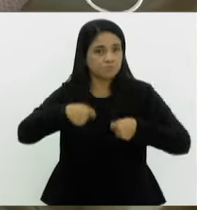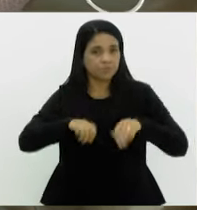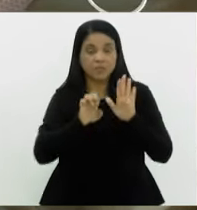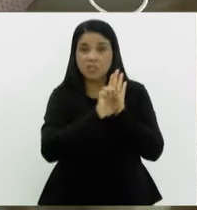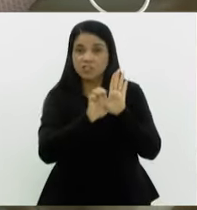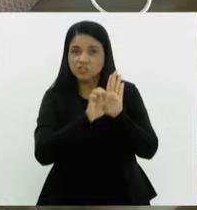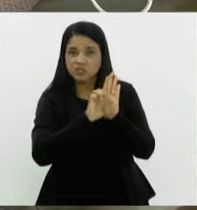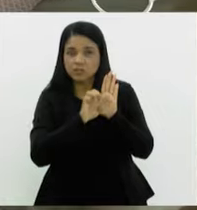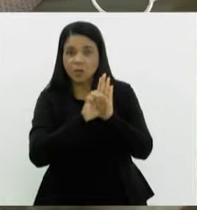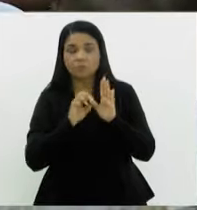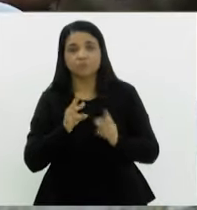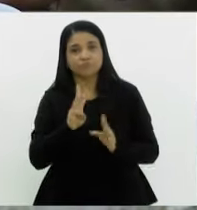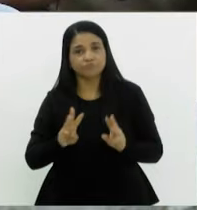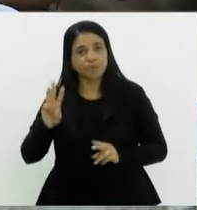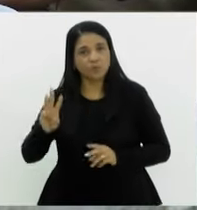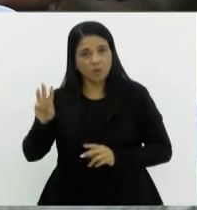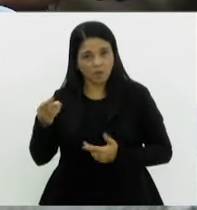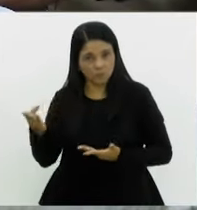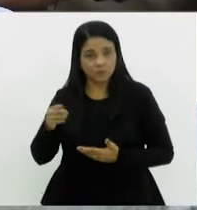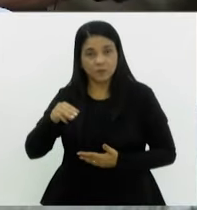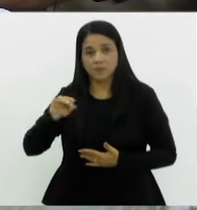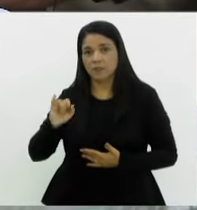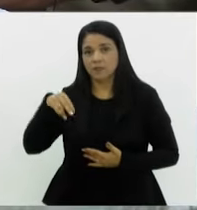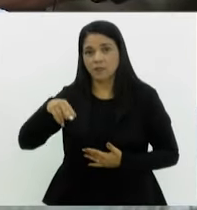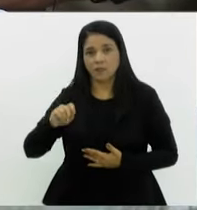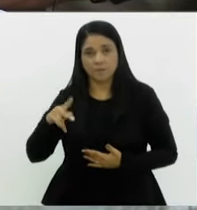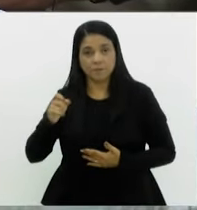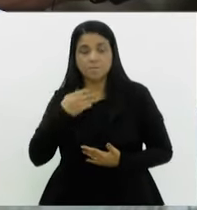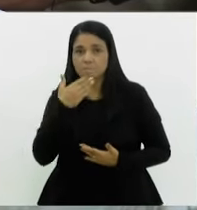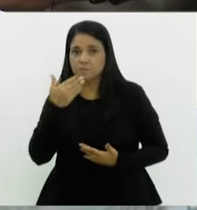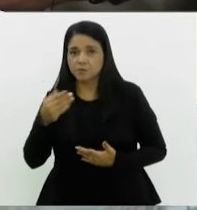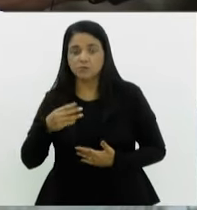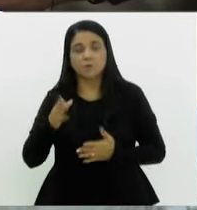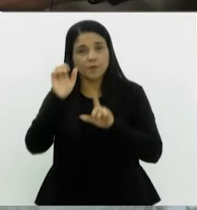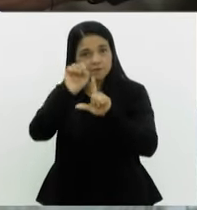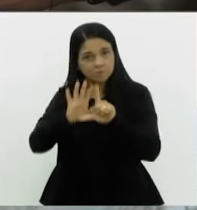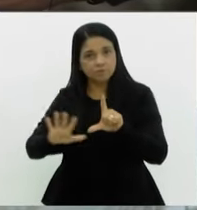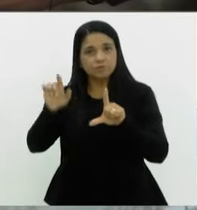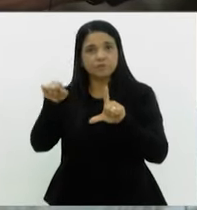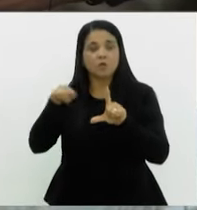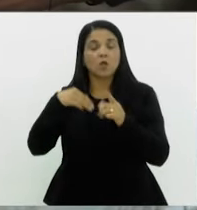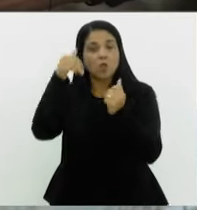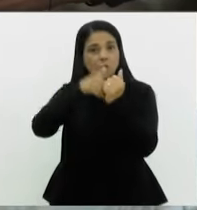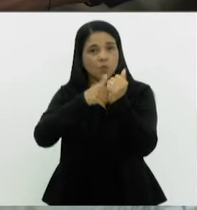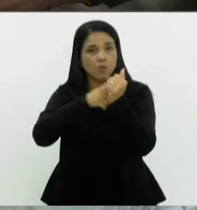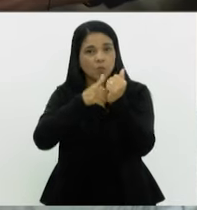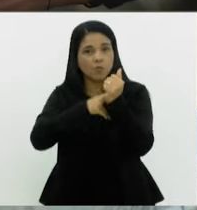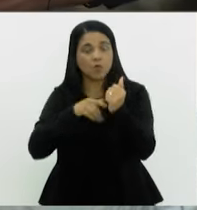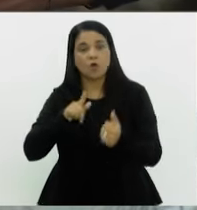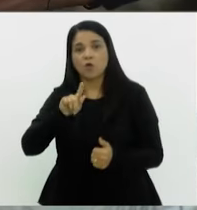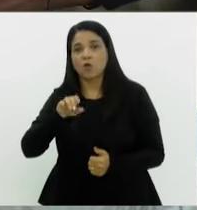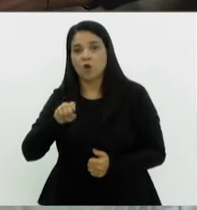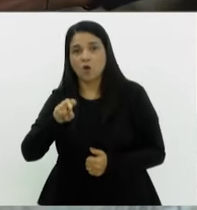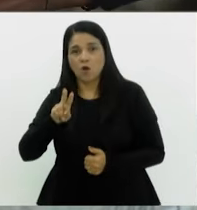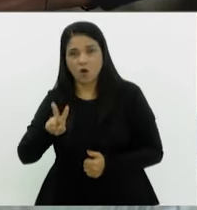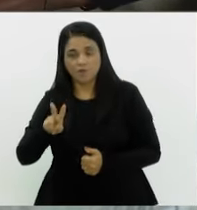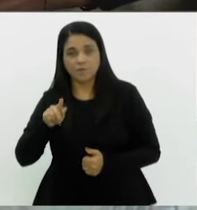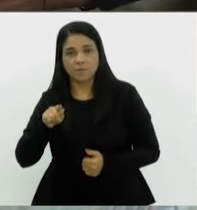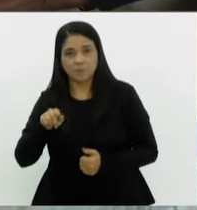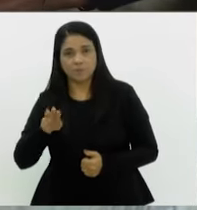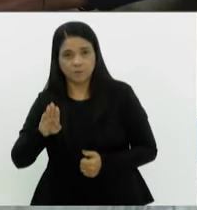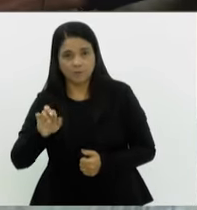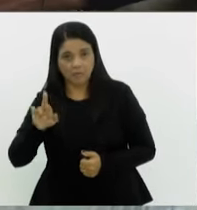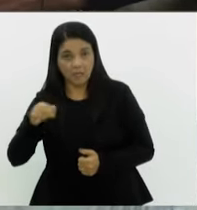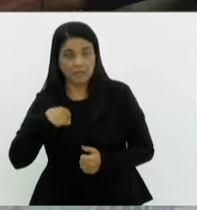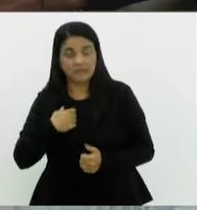disponível no portal do Inep. Os pedidos devem ser feitos pela página do participante, com login único do gov.br. Quem